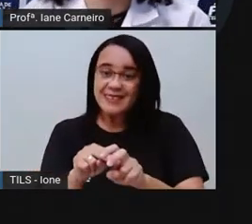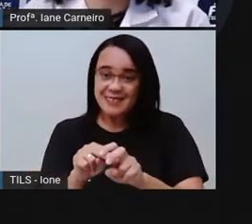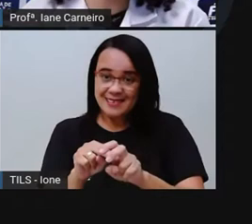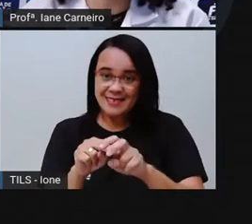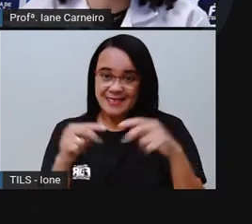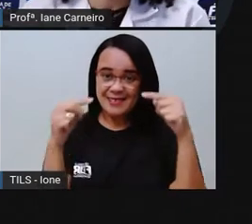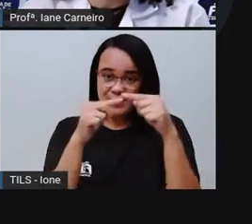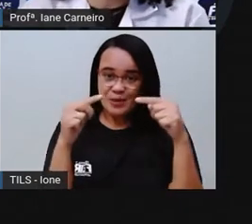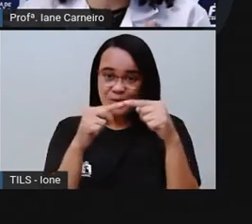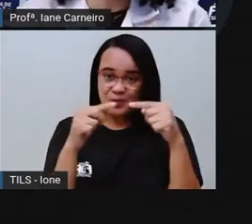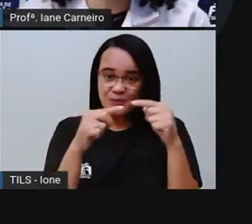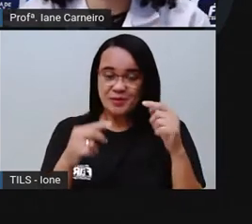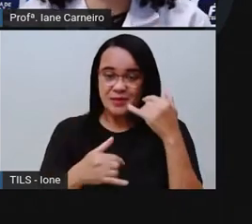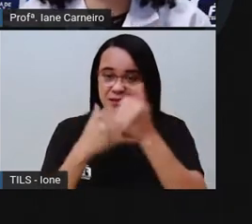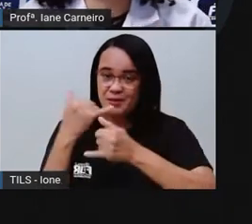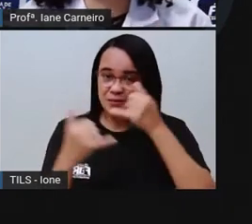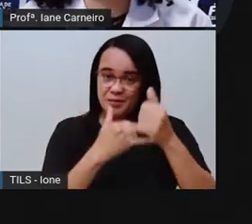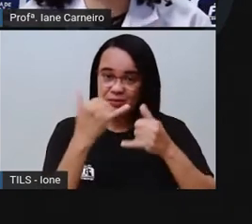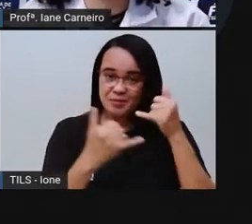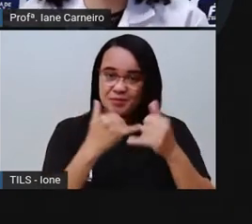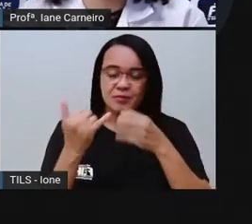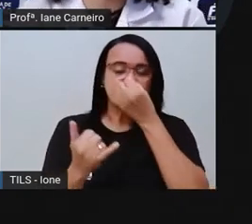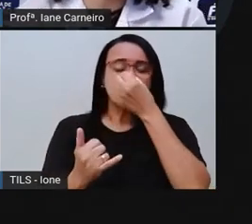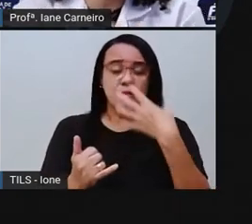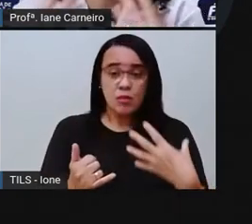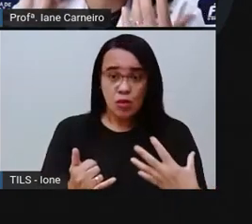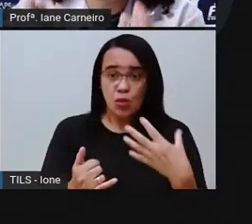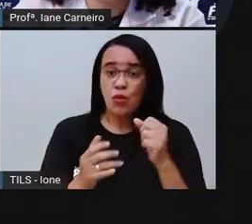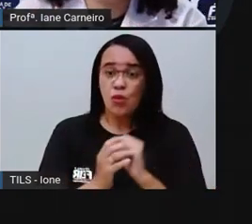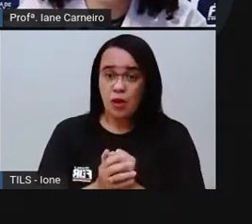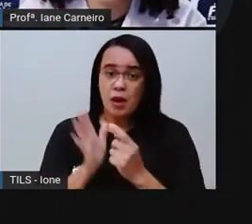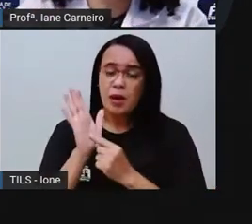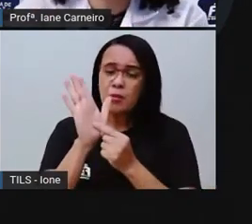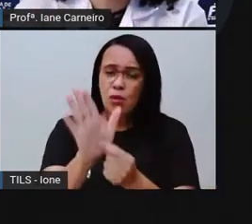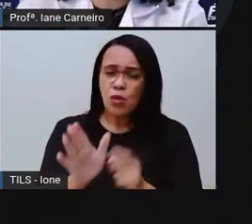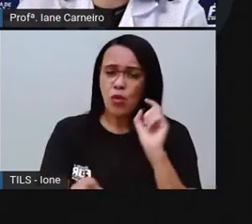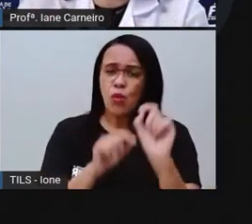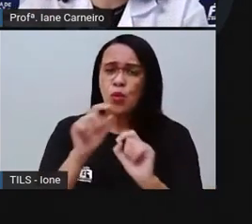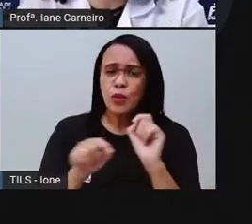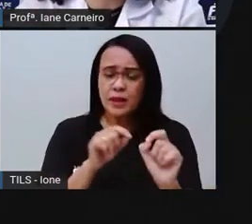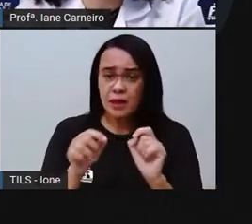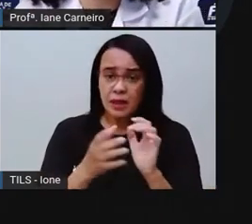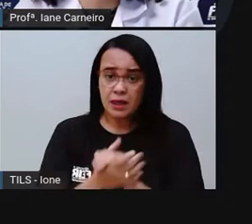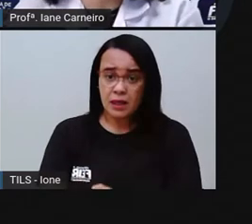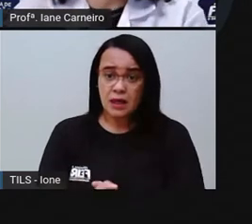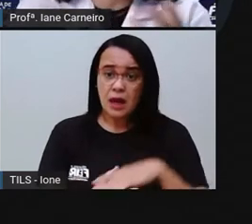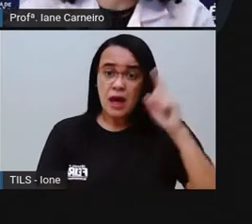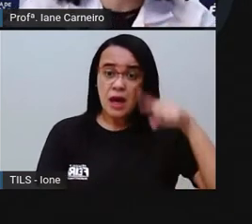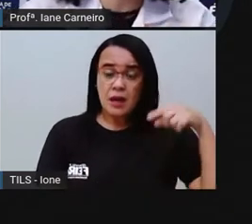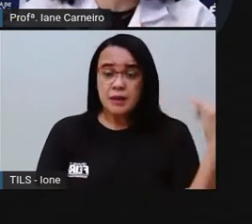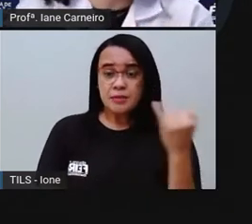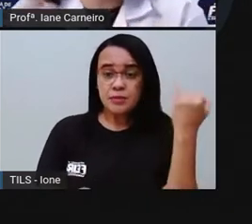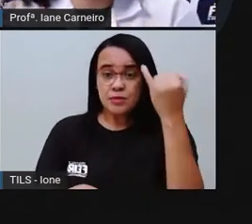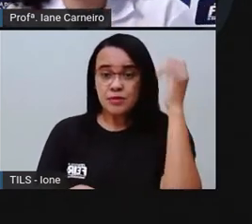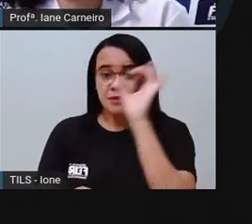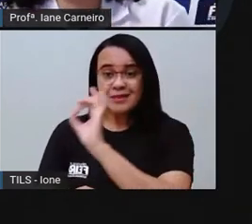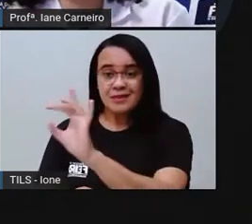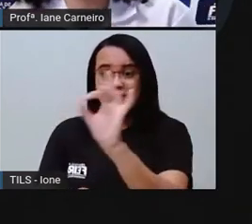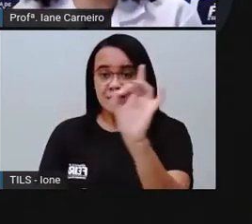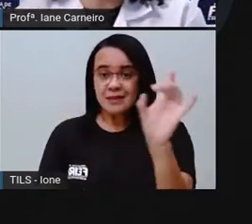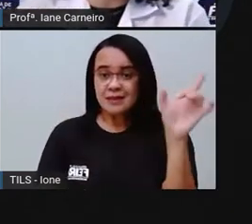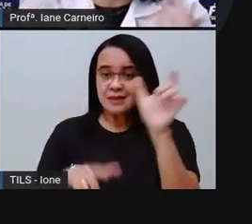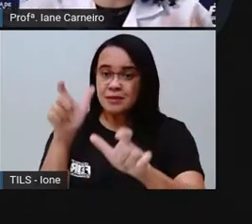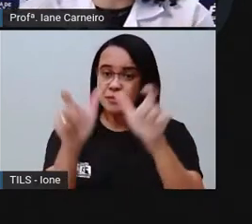a gente chama, é uma ideia boa, uma brincadeira boa para ilustrar, né? O quanto é importante cada pessoa fazer o seu